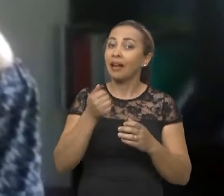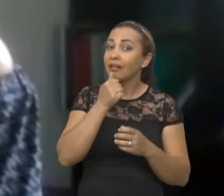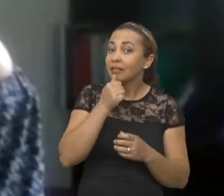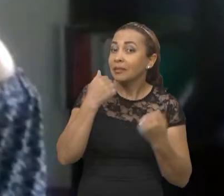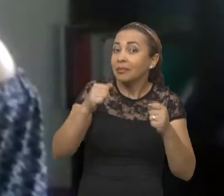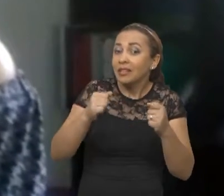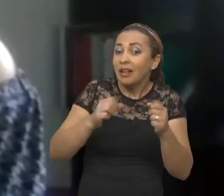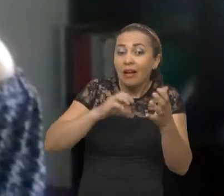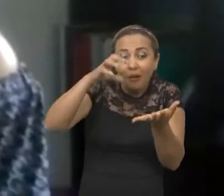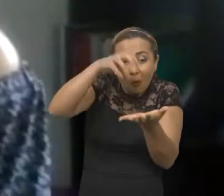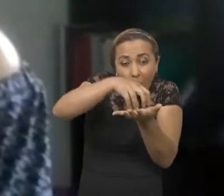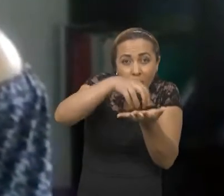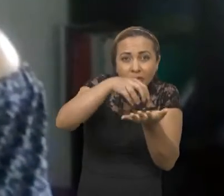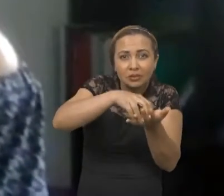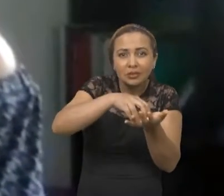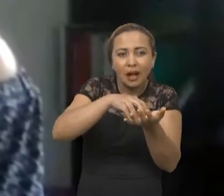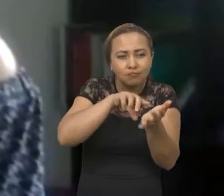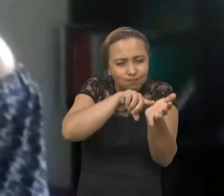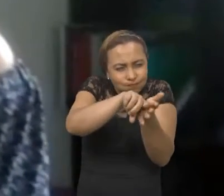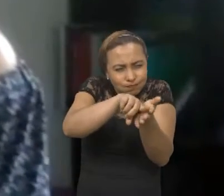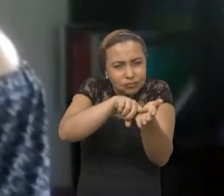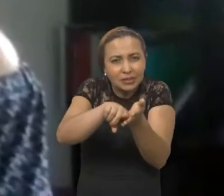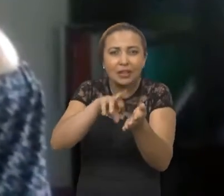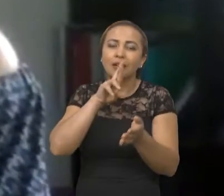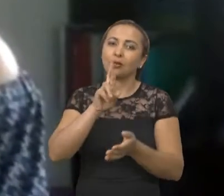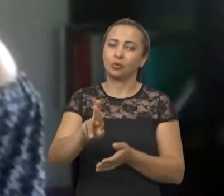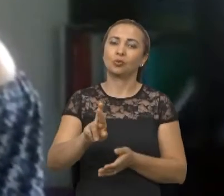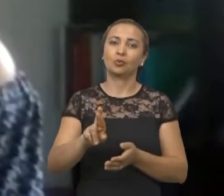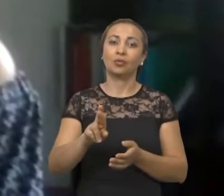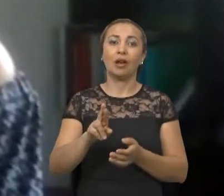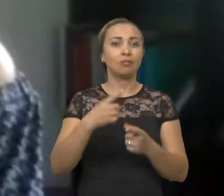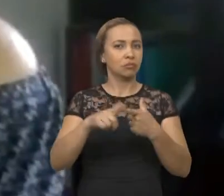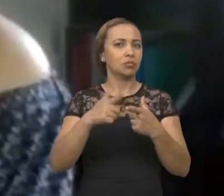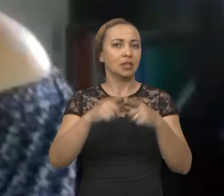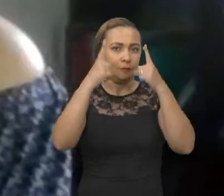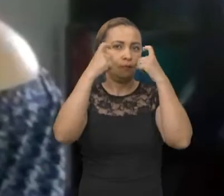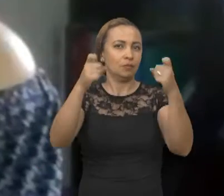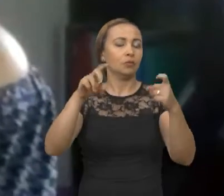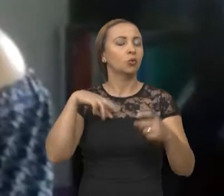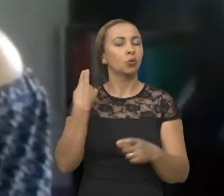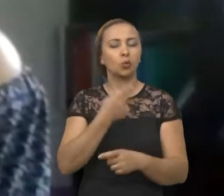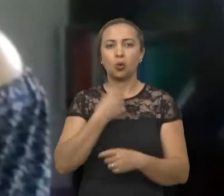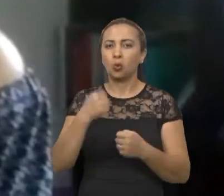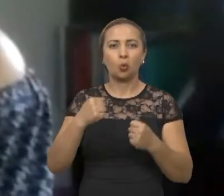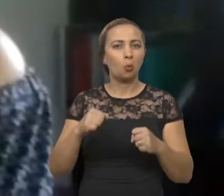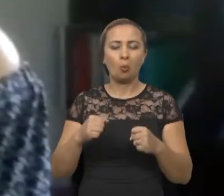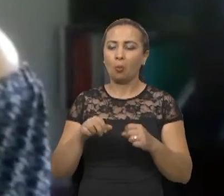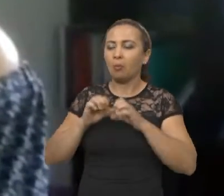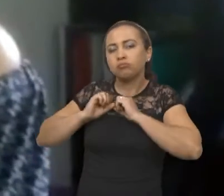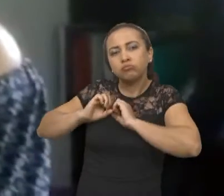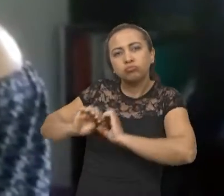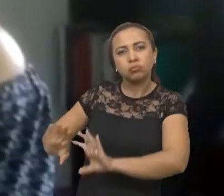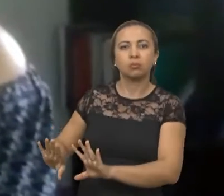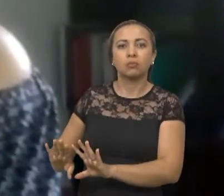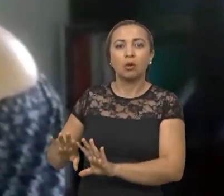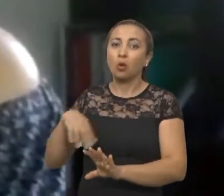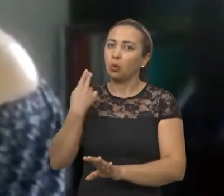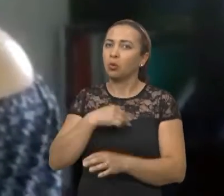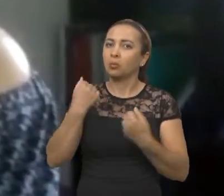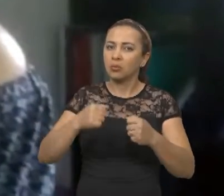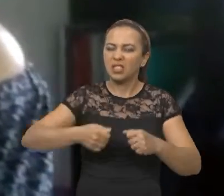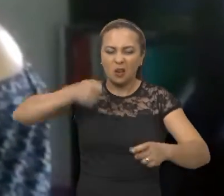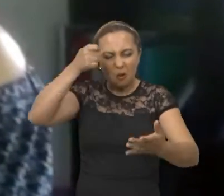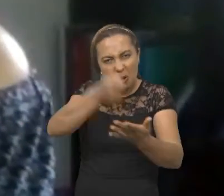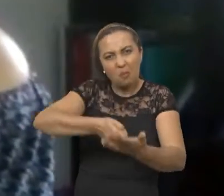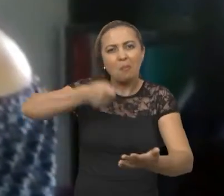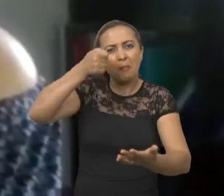concentrar mais em resolver essas violências. A gente não pode desistir. Por mais difícil que seja,